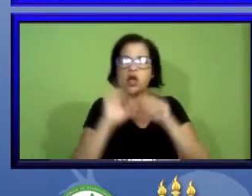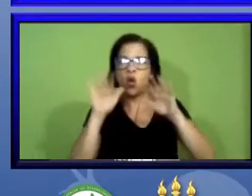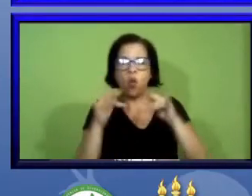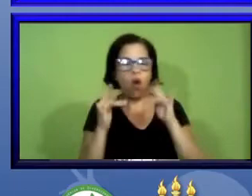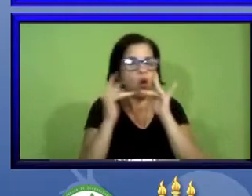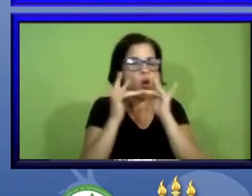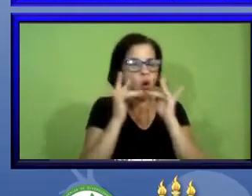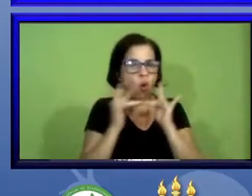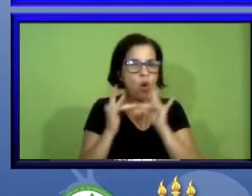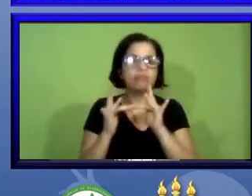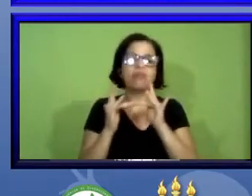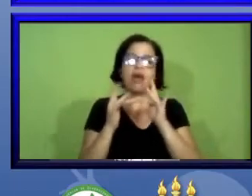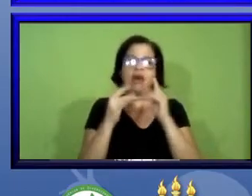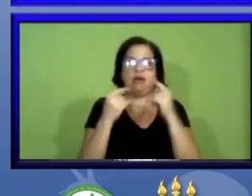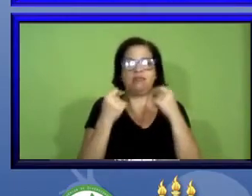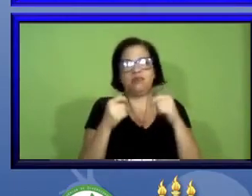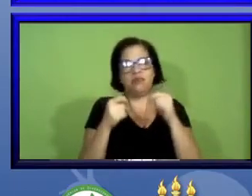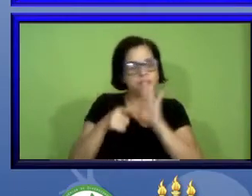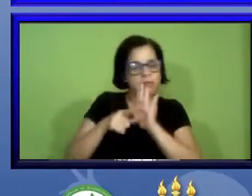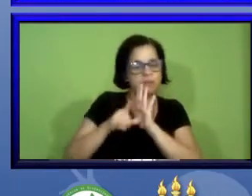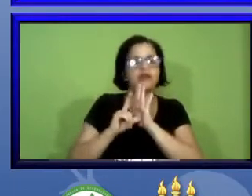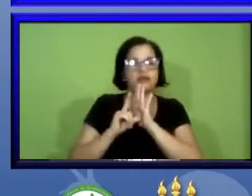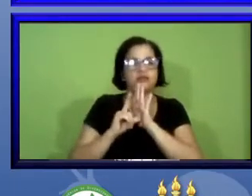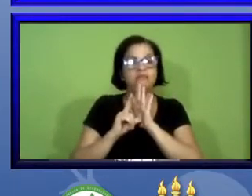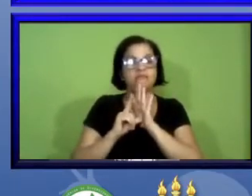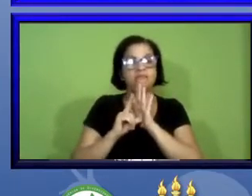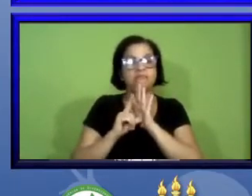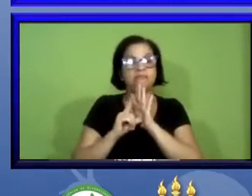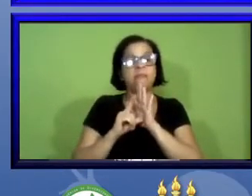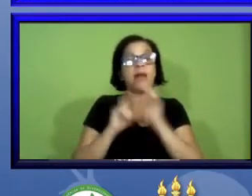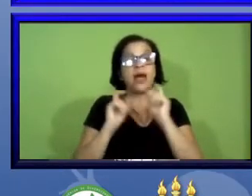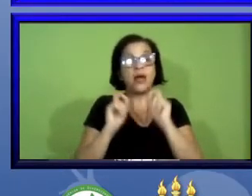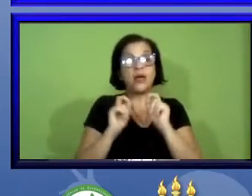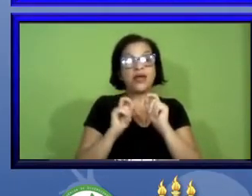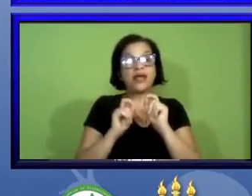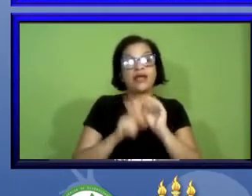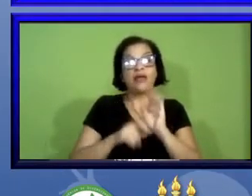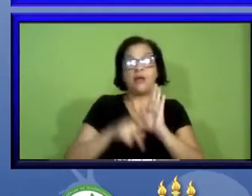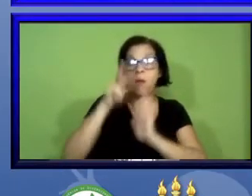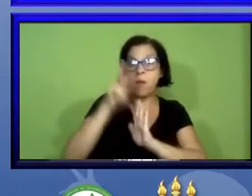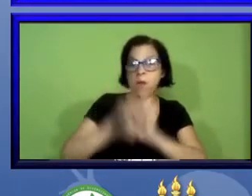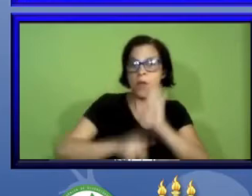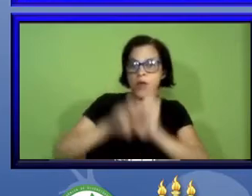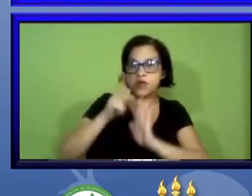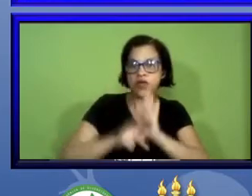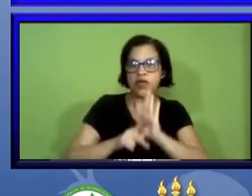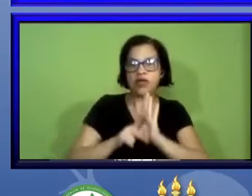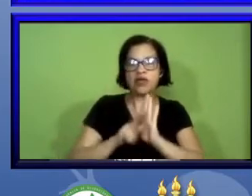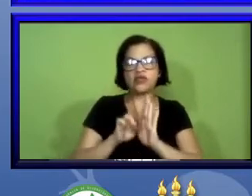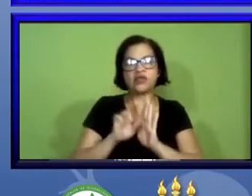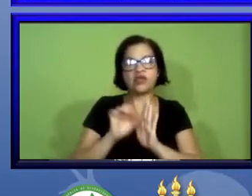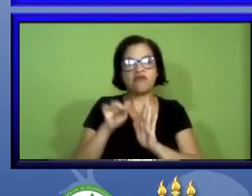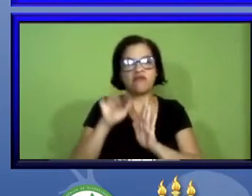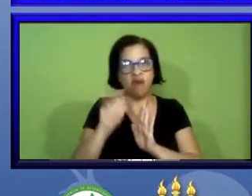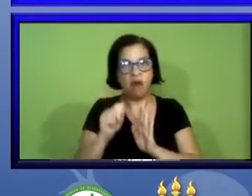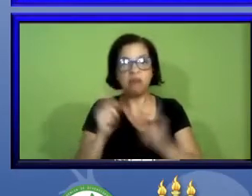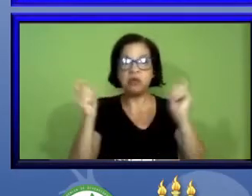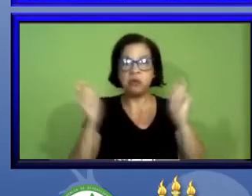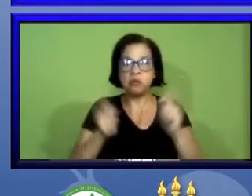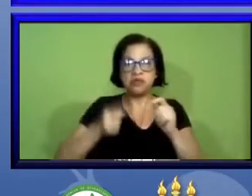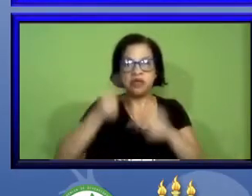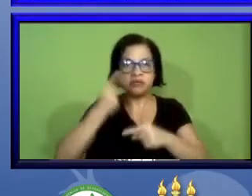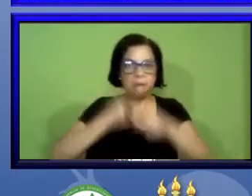prévios a serem feitos para que o programa piloto do refauna obtivesse sucesso